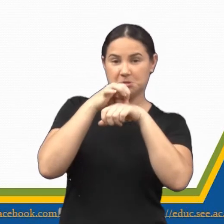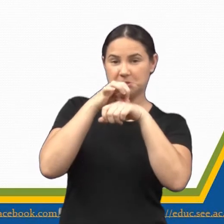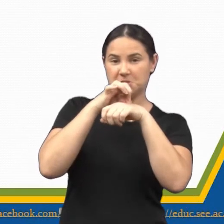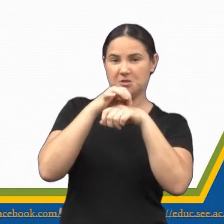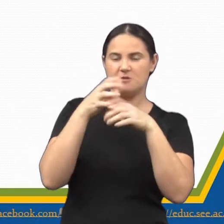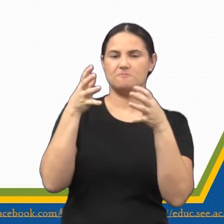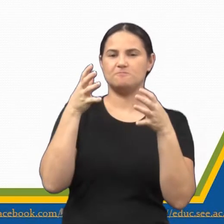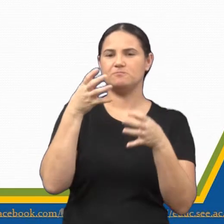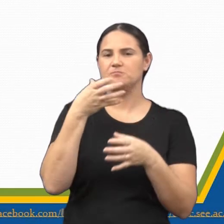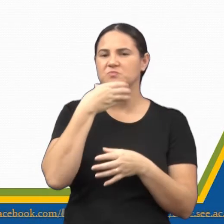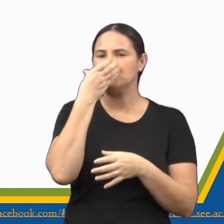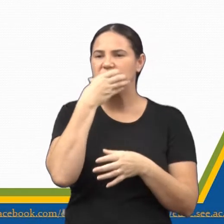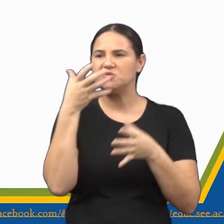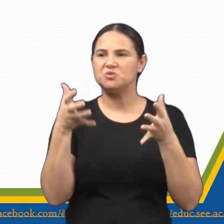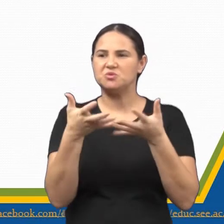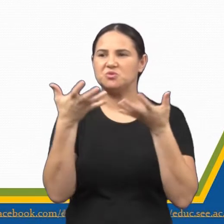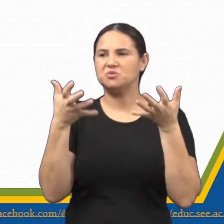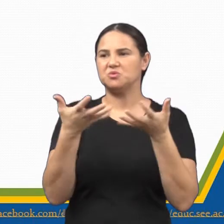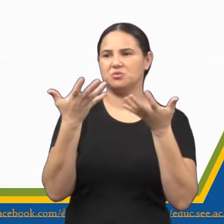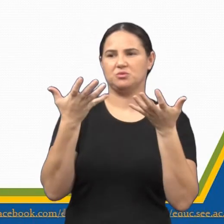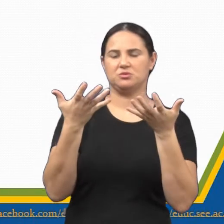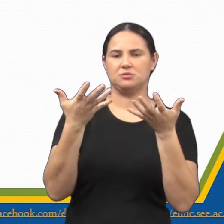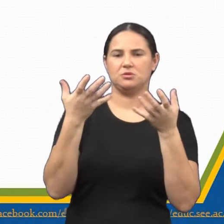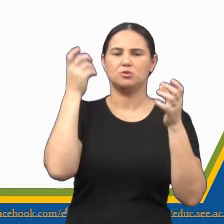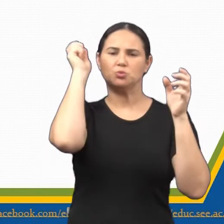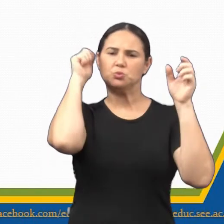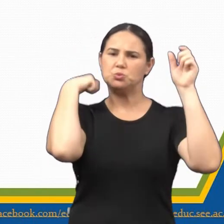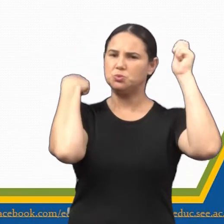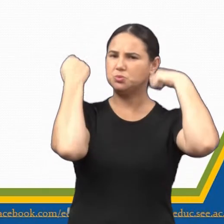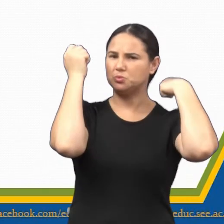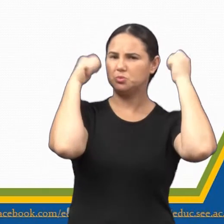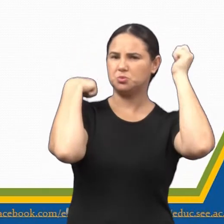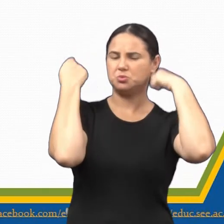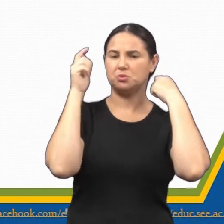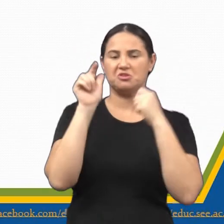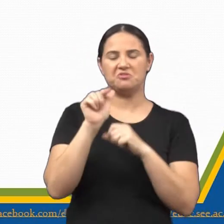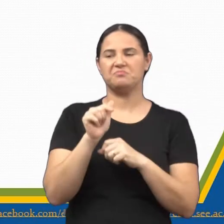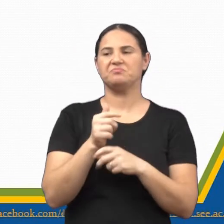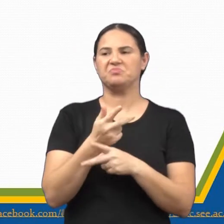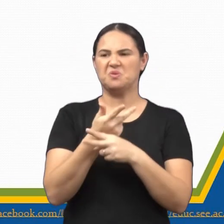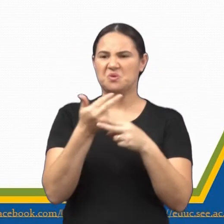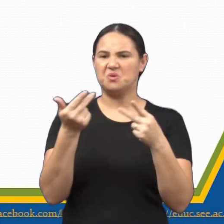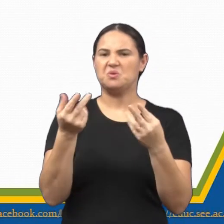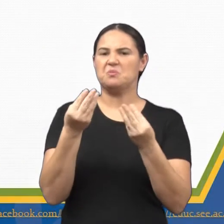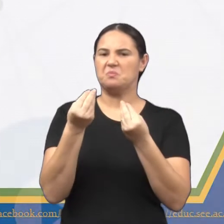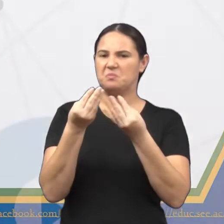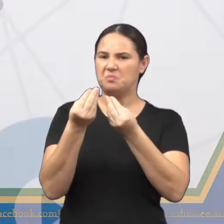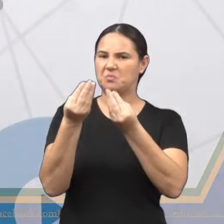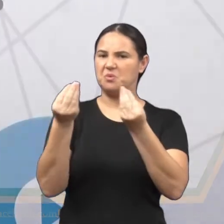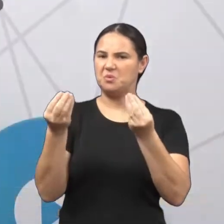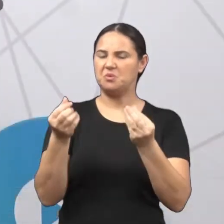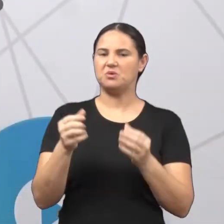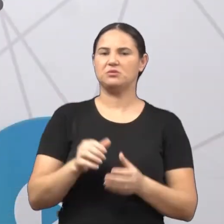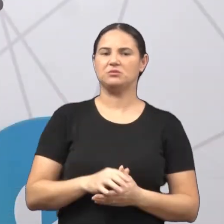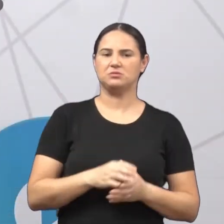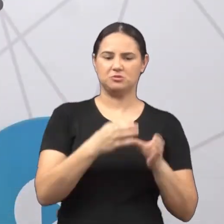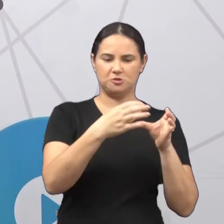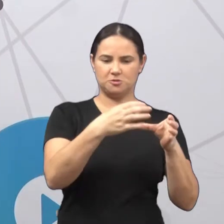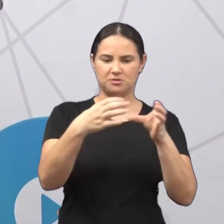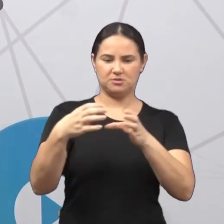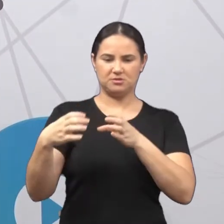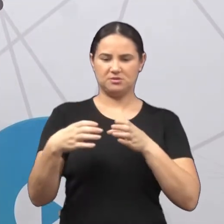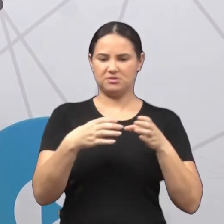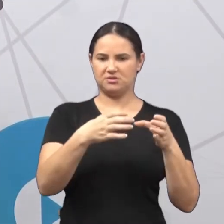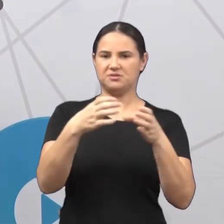frutarias, salões de beleza, entre outros. Ei, professor! Esse bairro tá parecendo com o